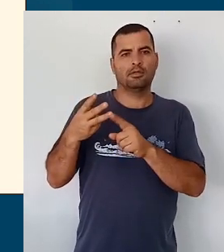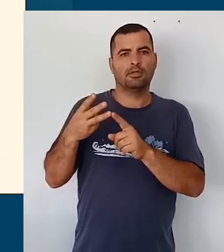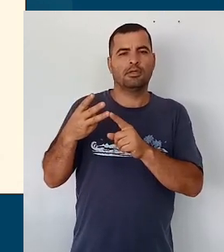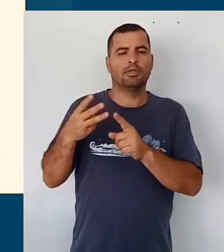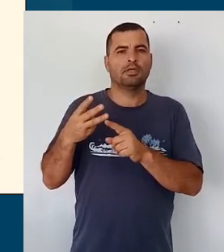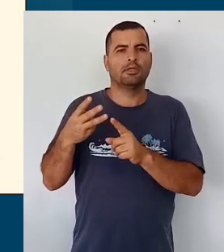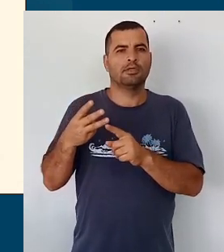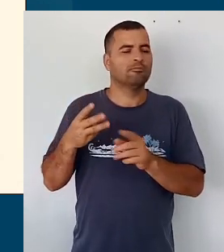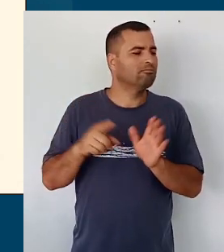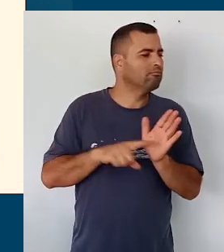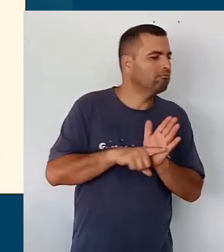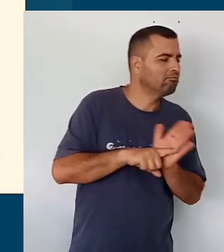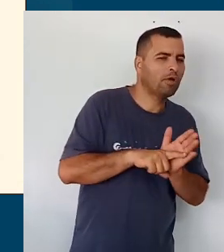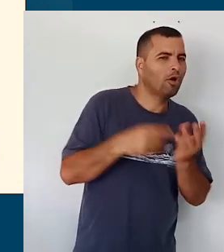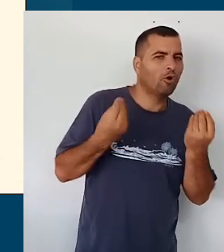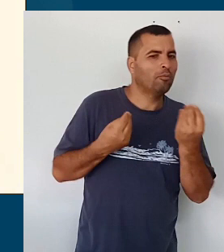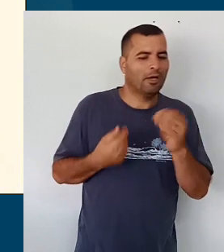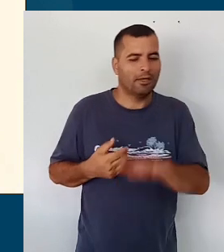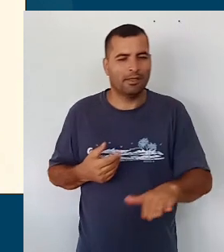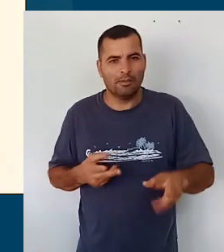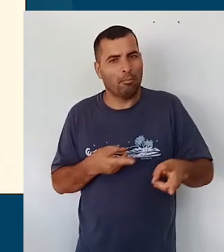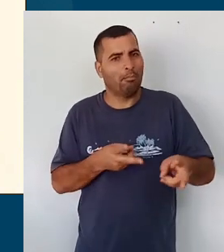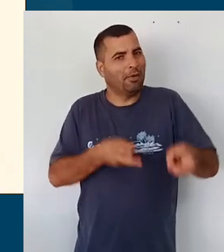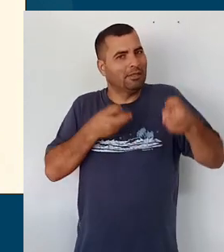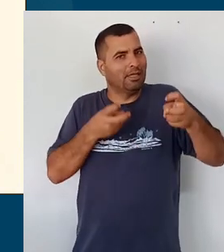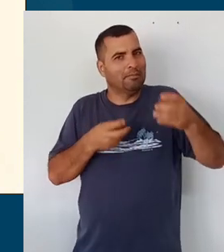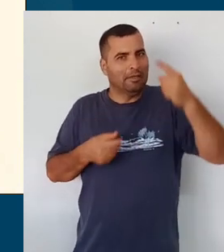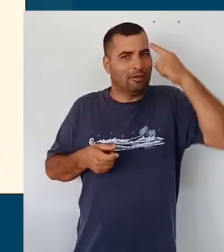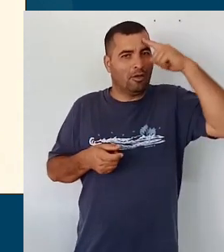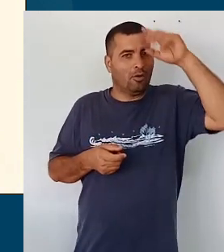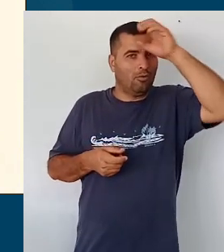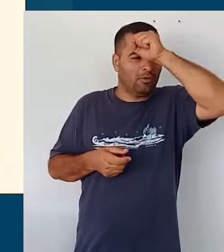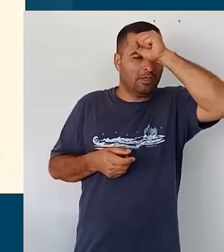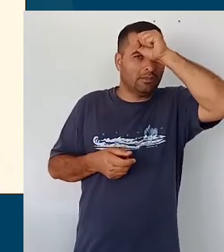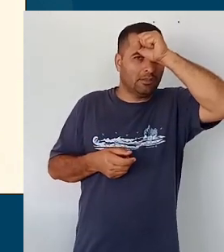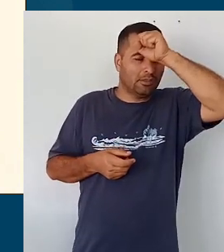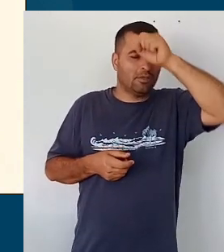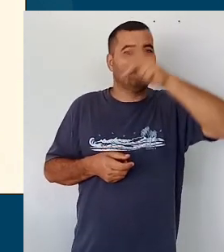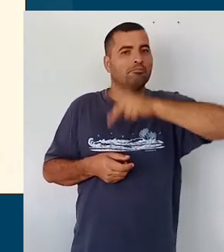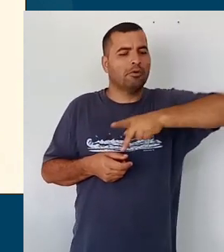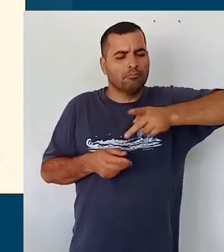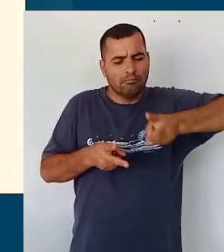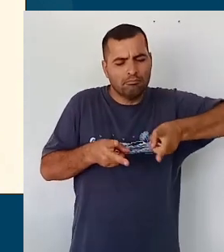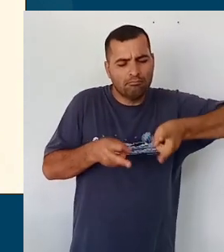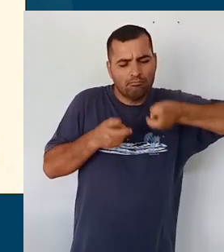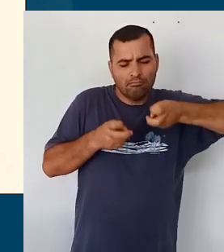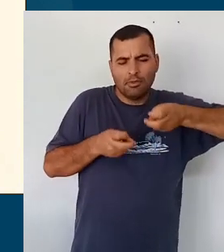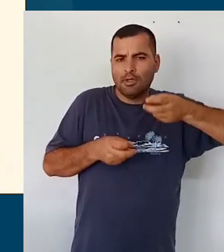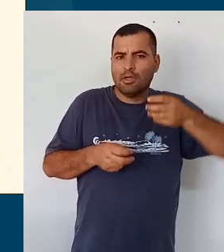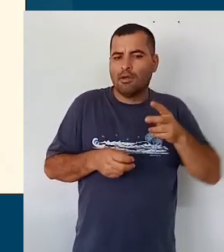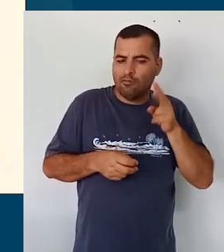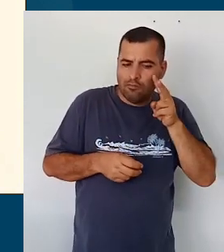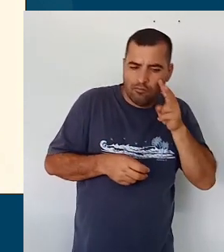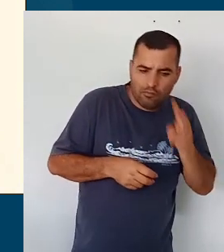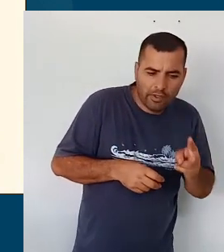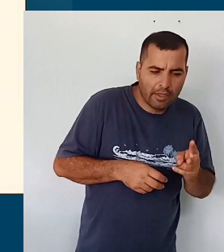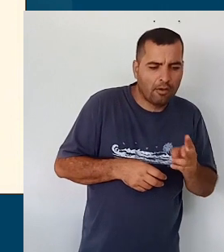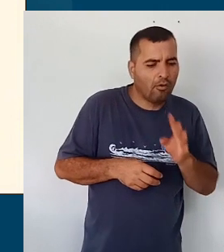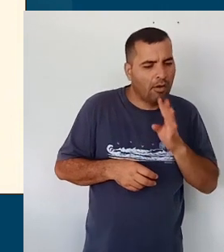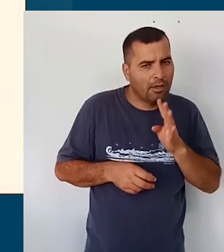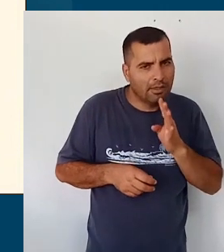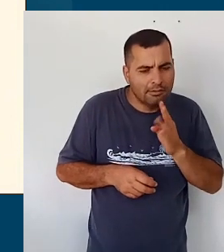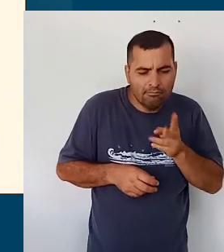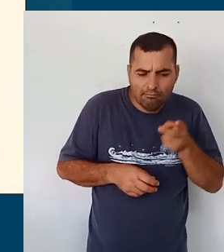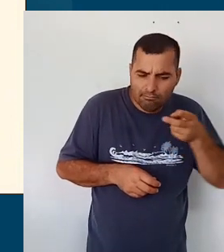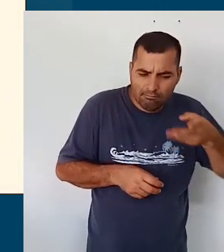criança percebe, compreende, então é muito o olhar do professor para tentar entender como é que a criança